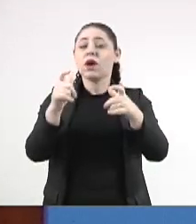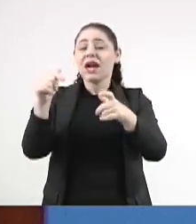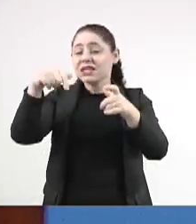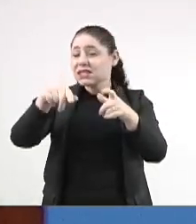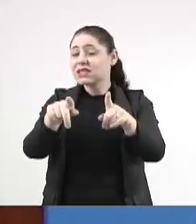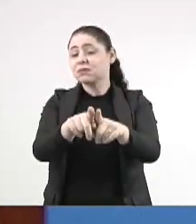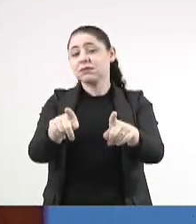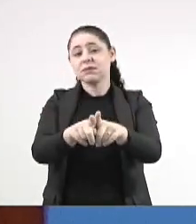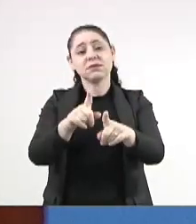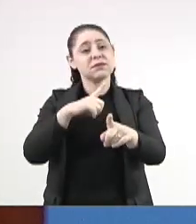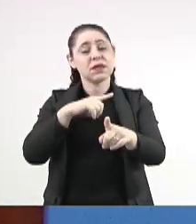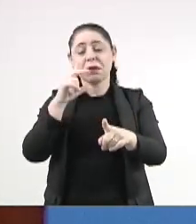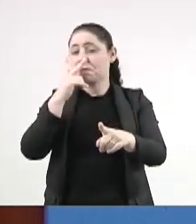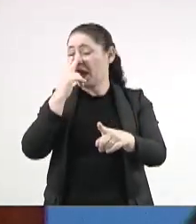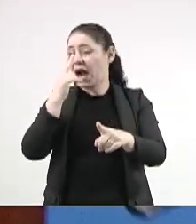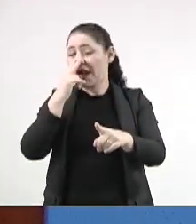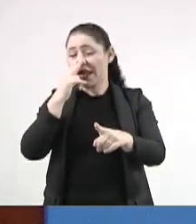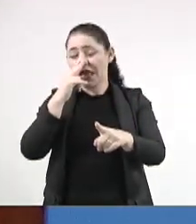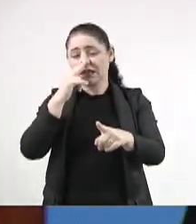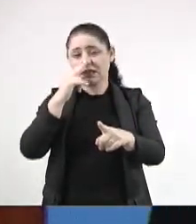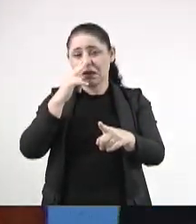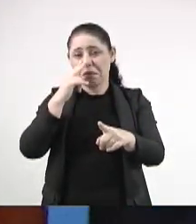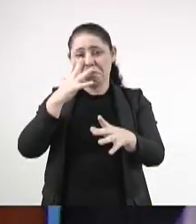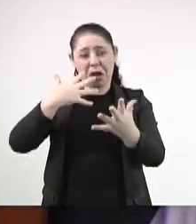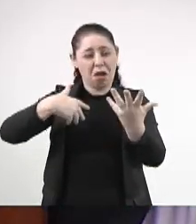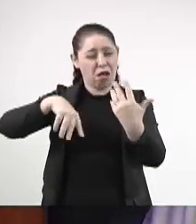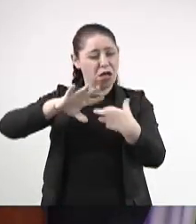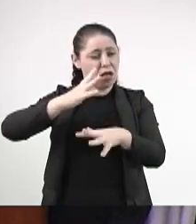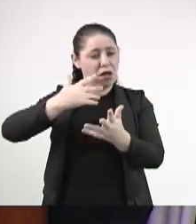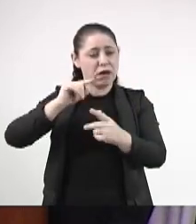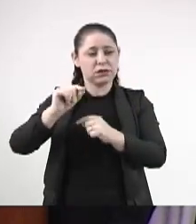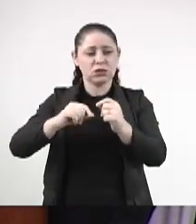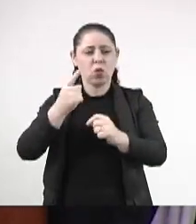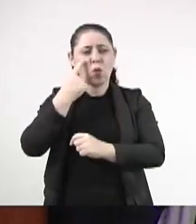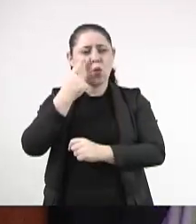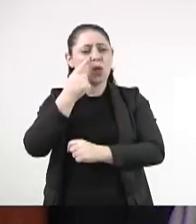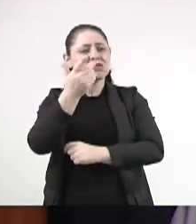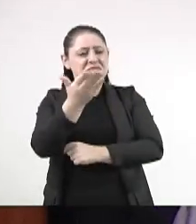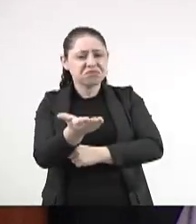parque, é uma esculhambação, é isso aqui, olha isso aqui.